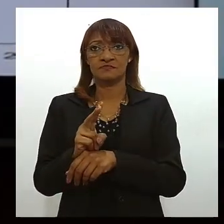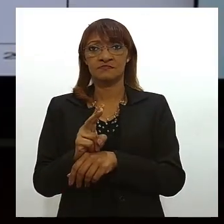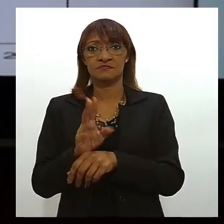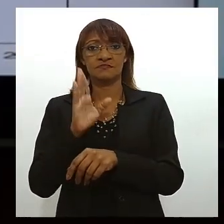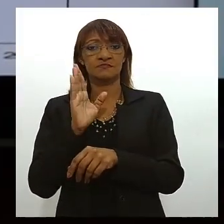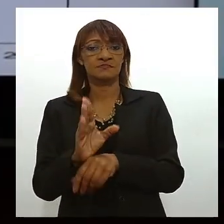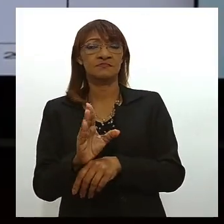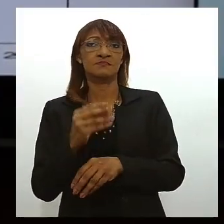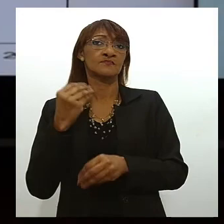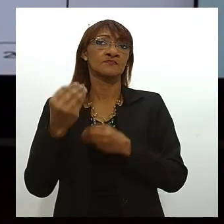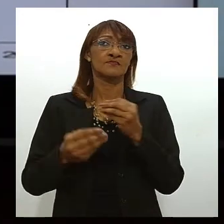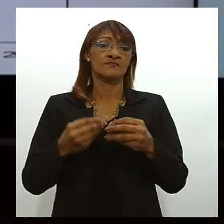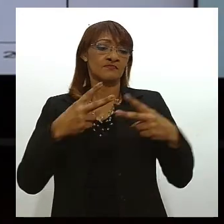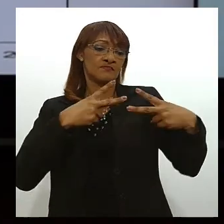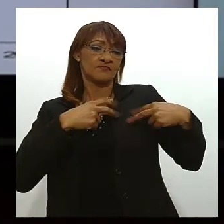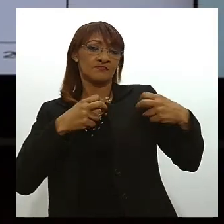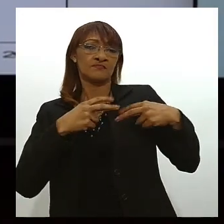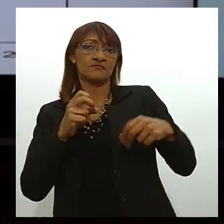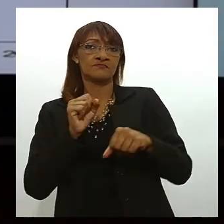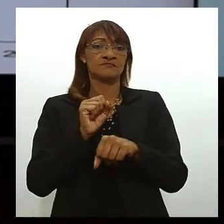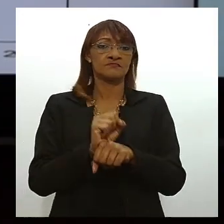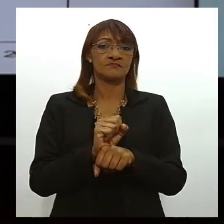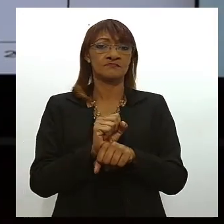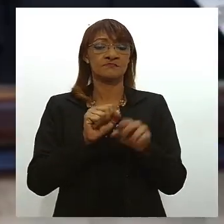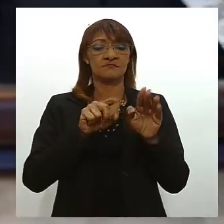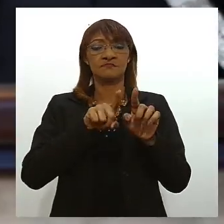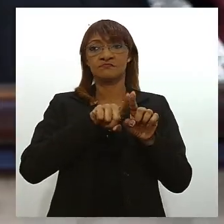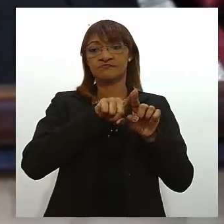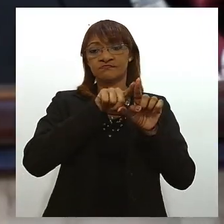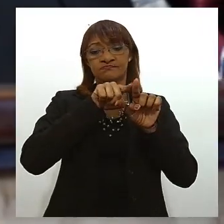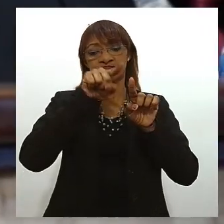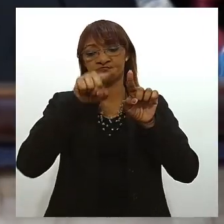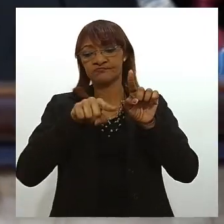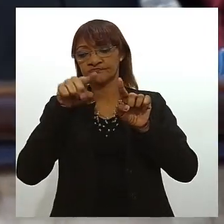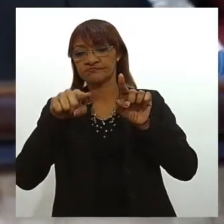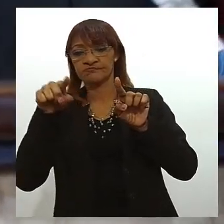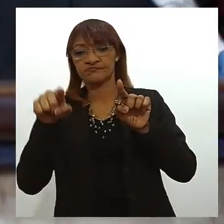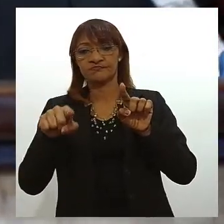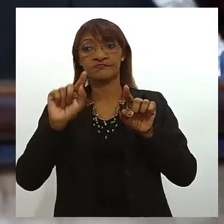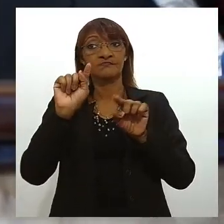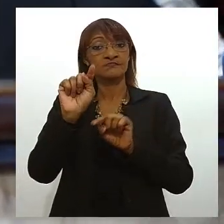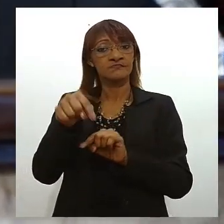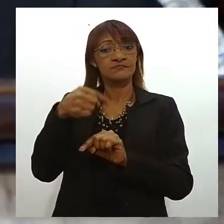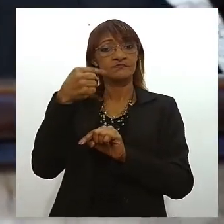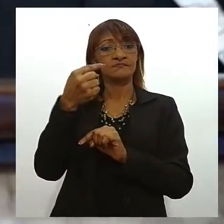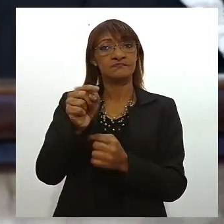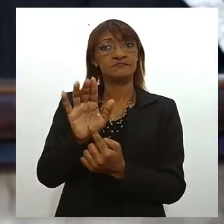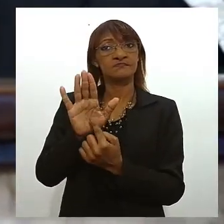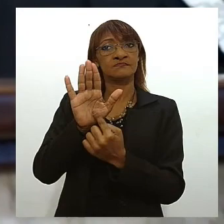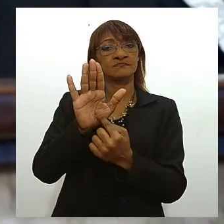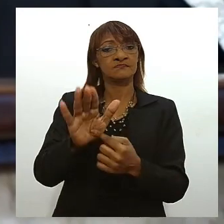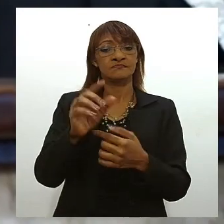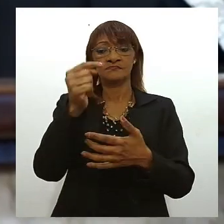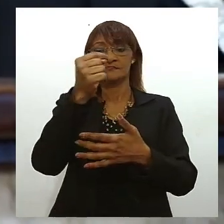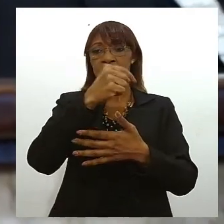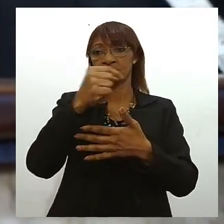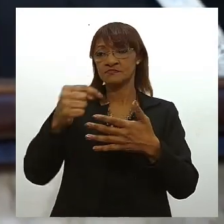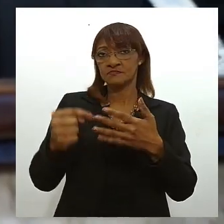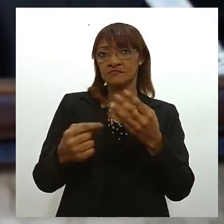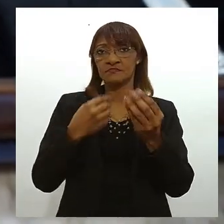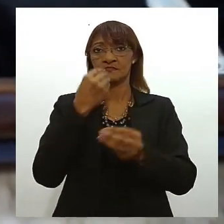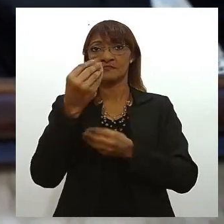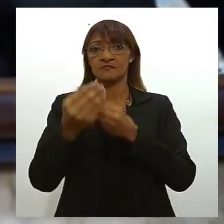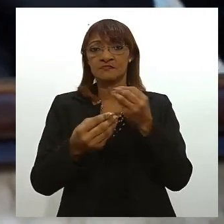investimentos da Petrobras e o desinvestimento público depois foram apontadas as saídas para esse